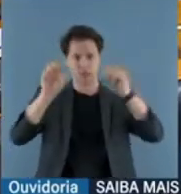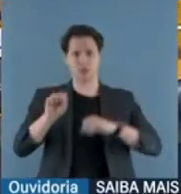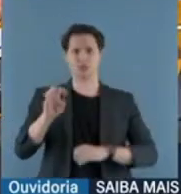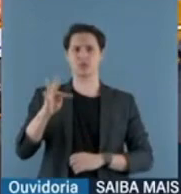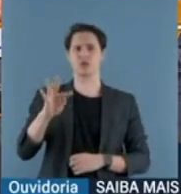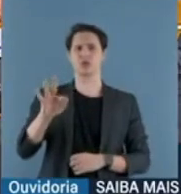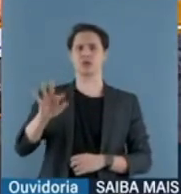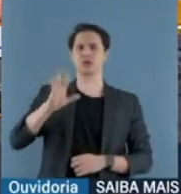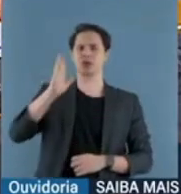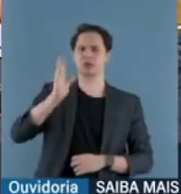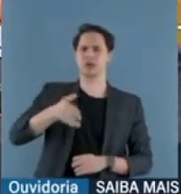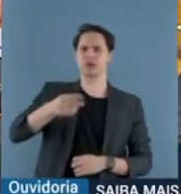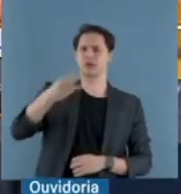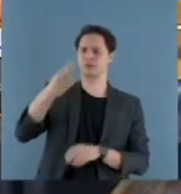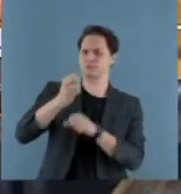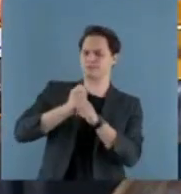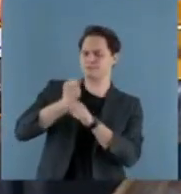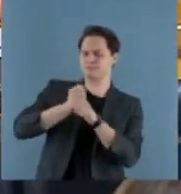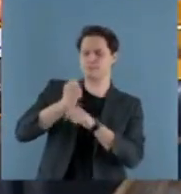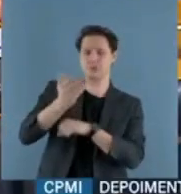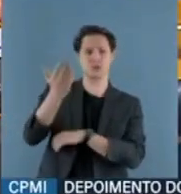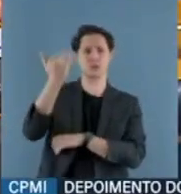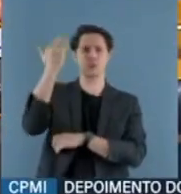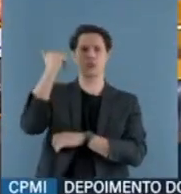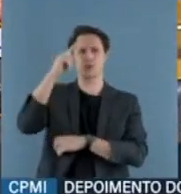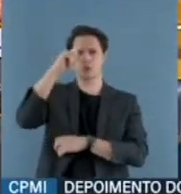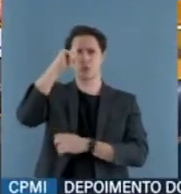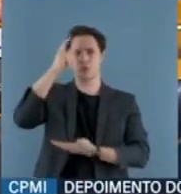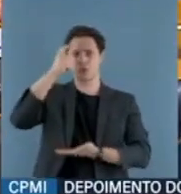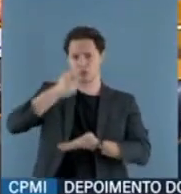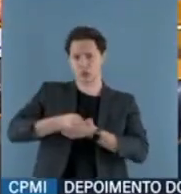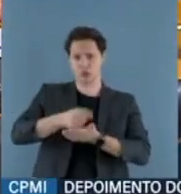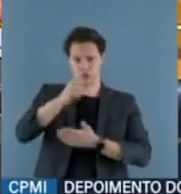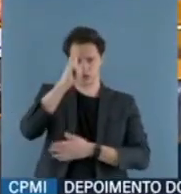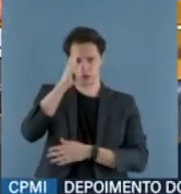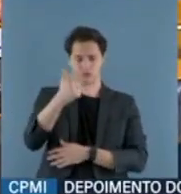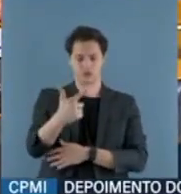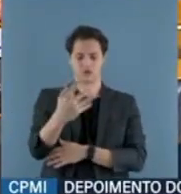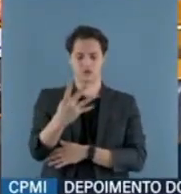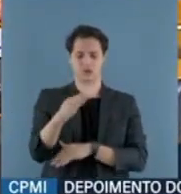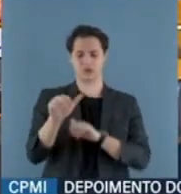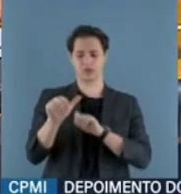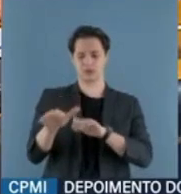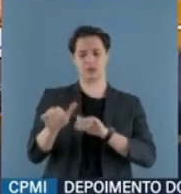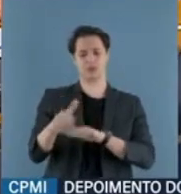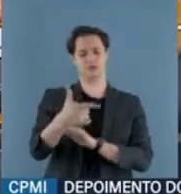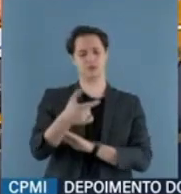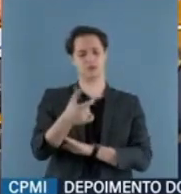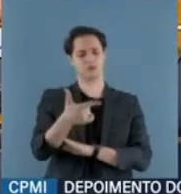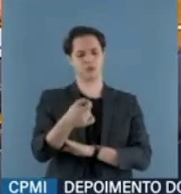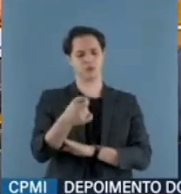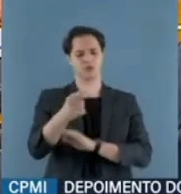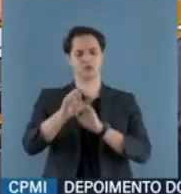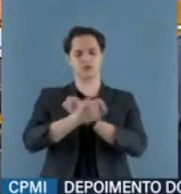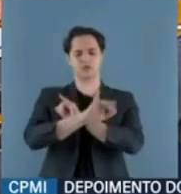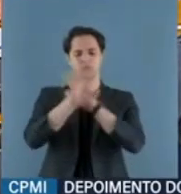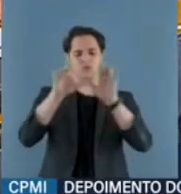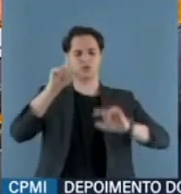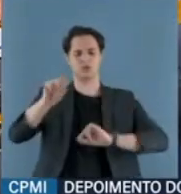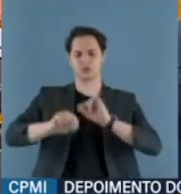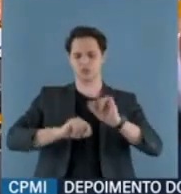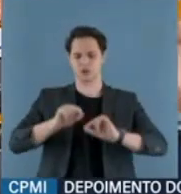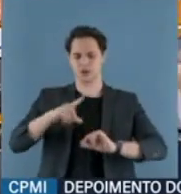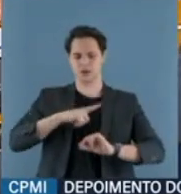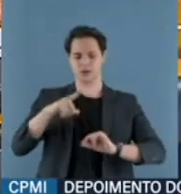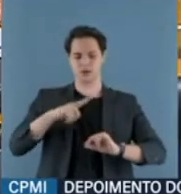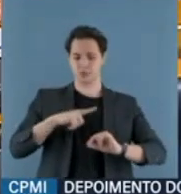há três anos. Decisão essa no dia 24 de setembro de 2020, que deixou claro para que o